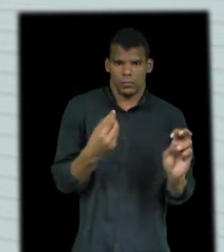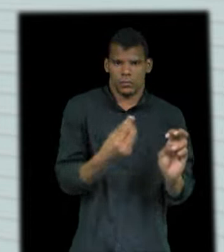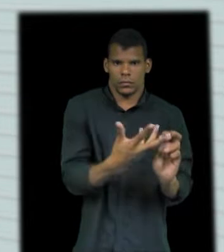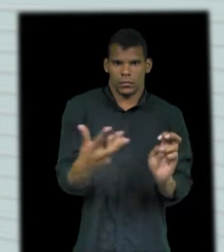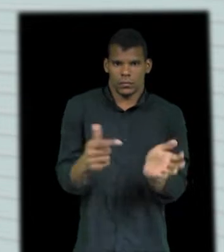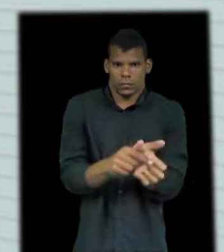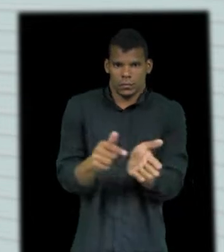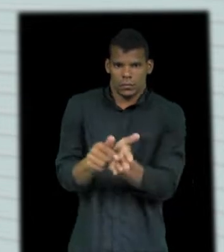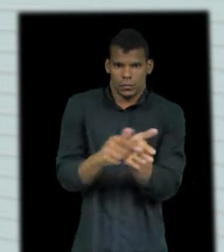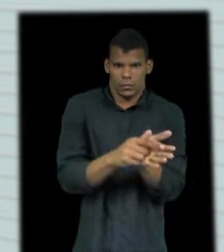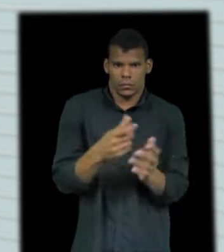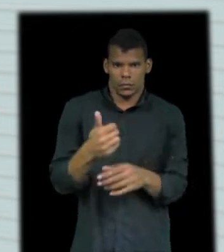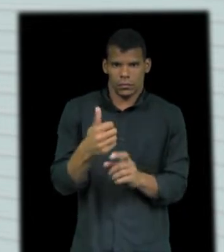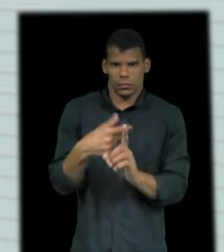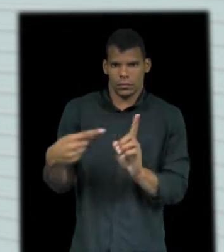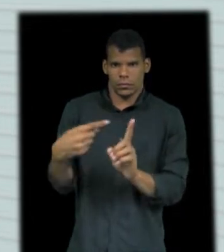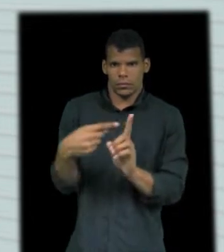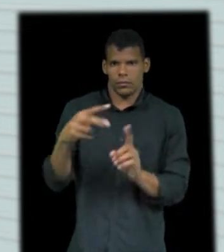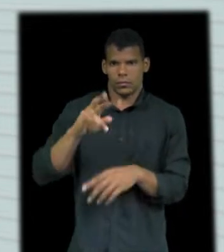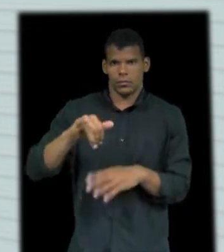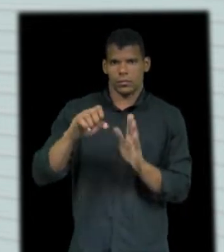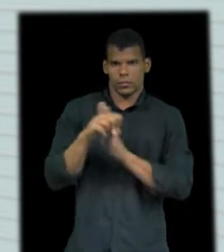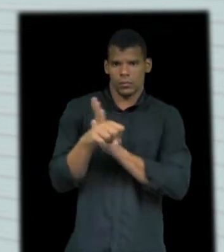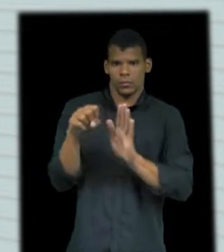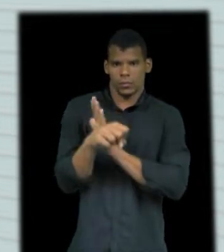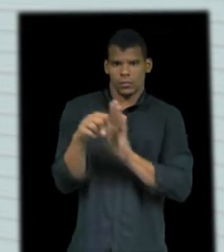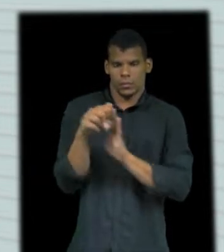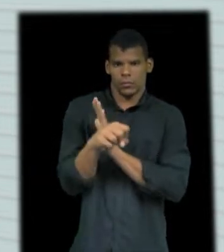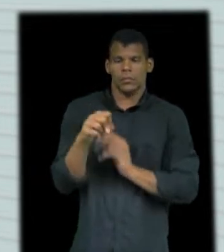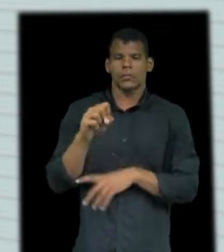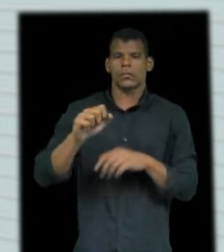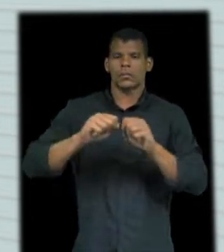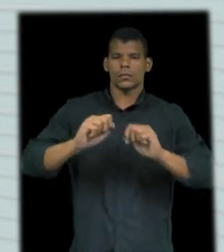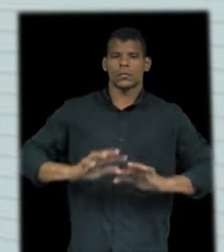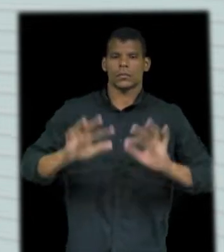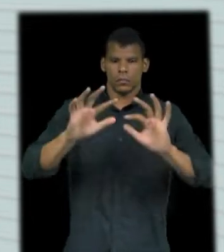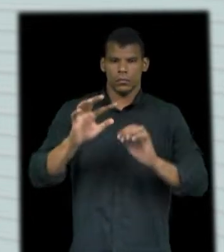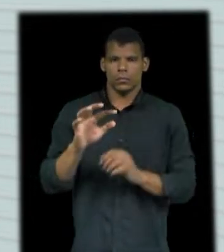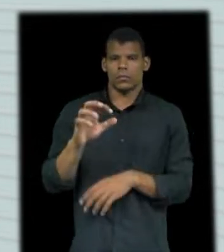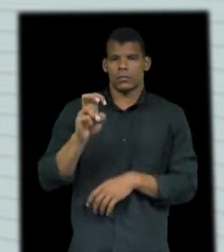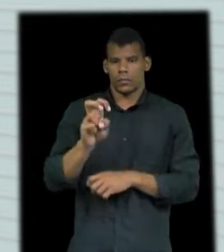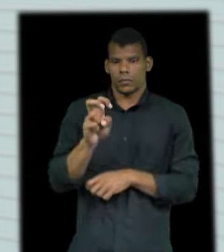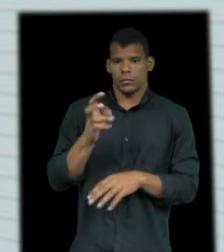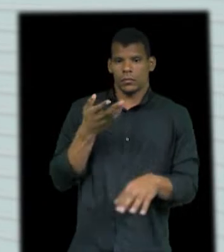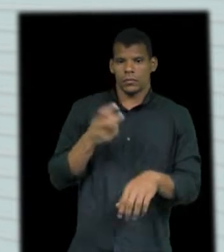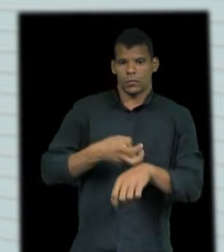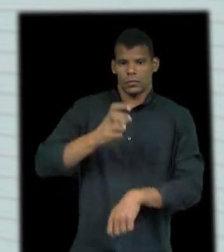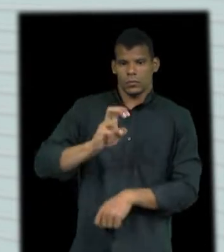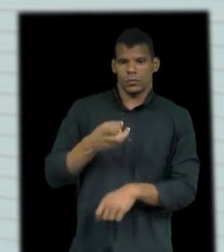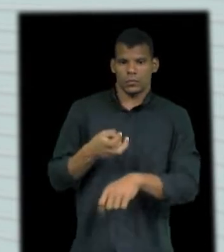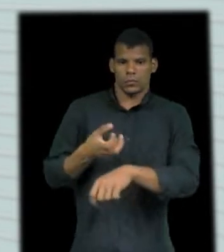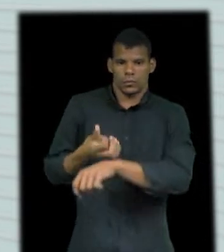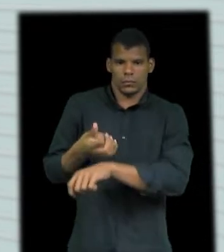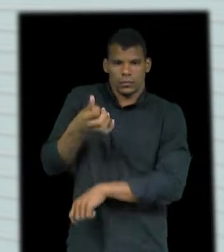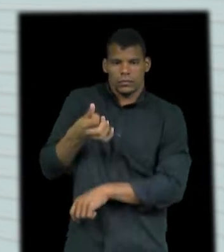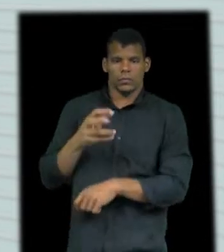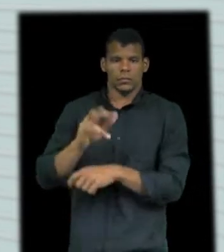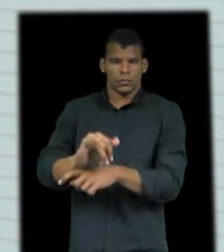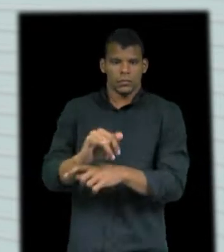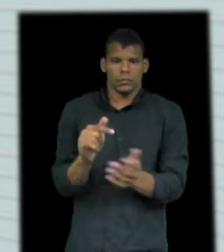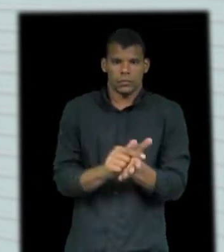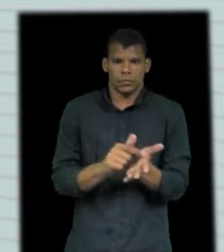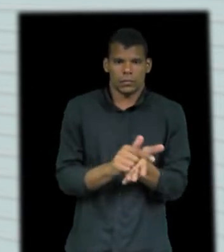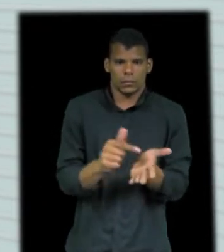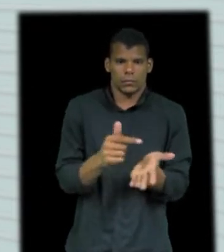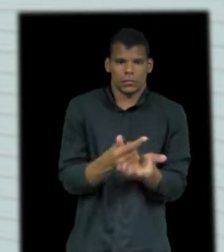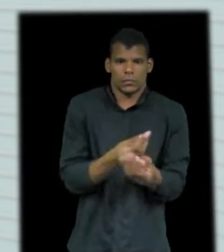meia, a ação será no campus do Benfica da UFC. Às cinco da tarde e às seis da noite, faz panfletagem em